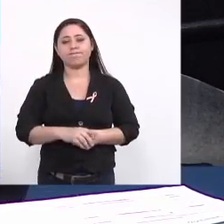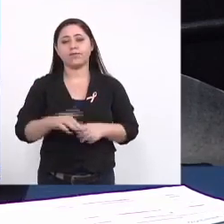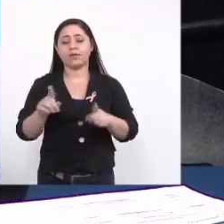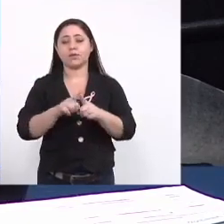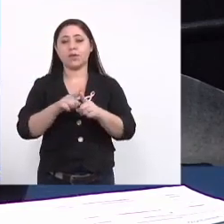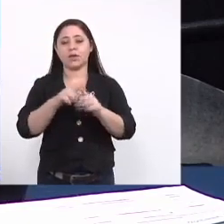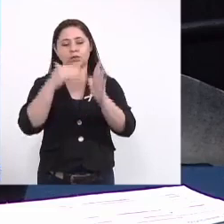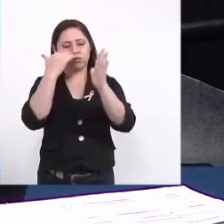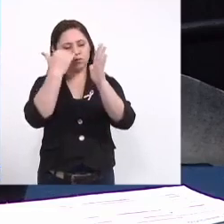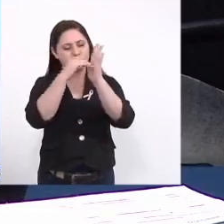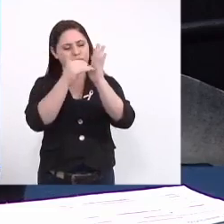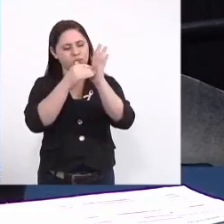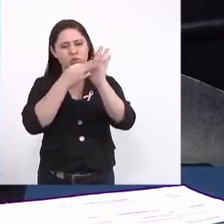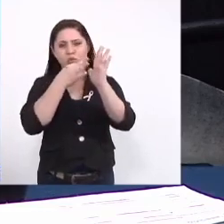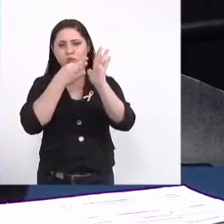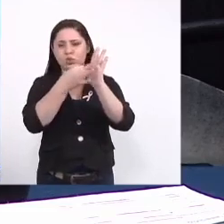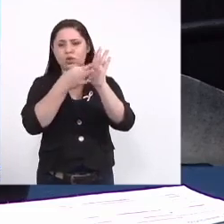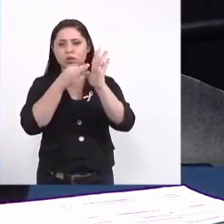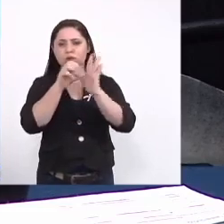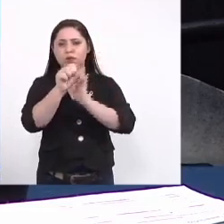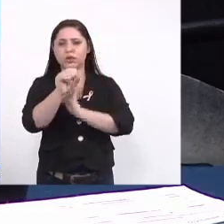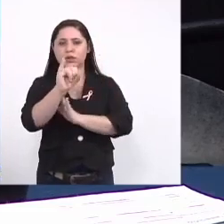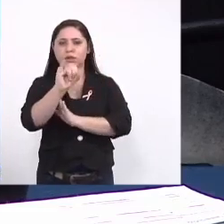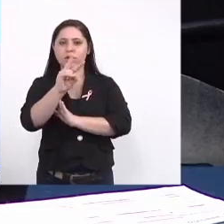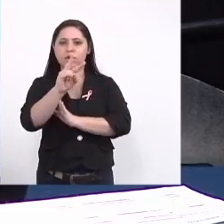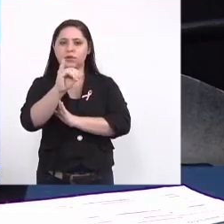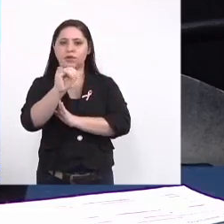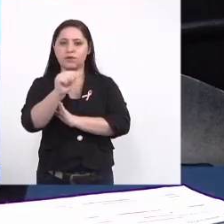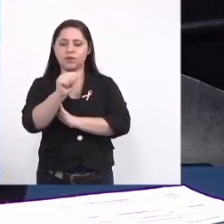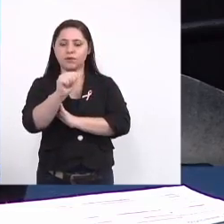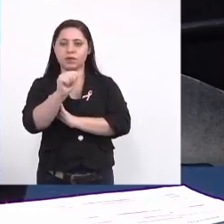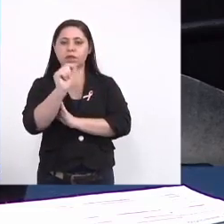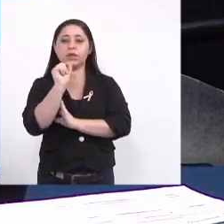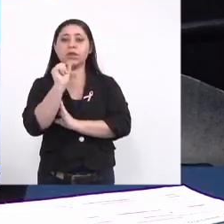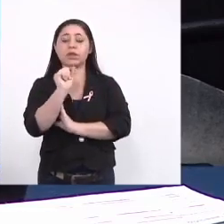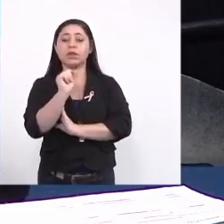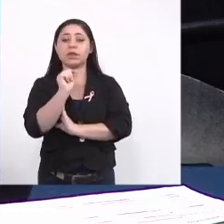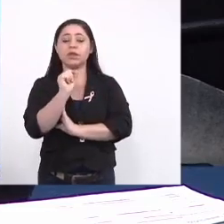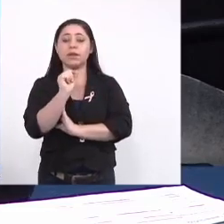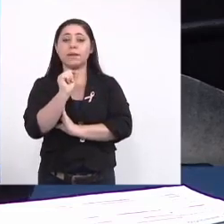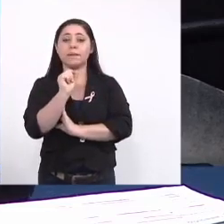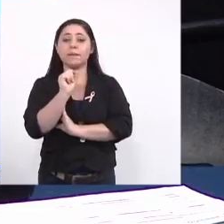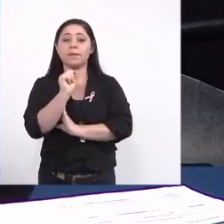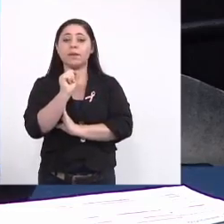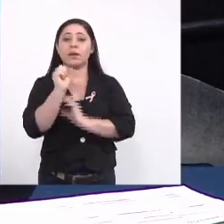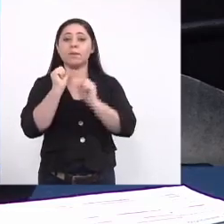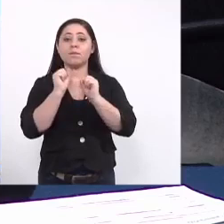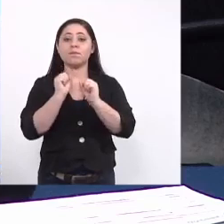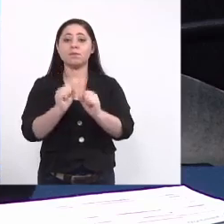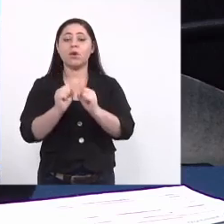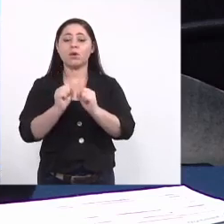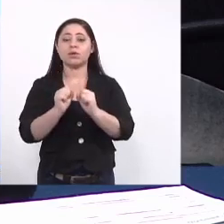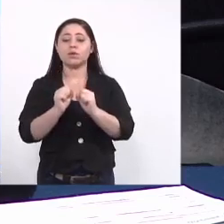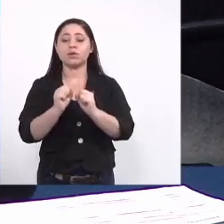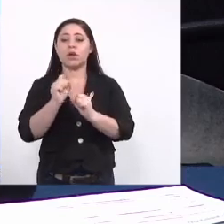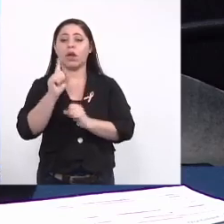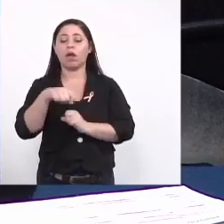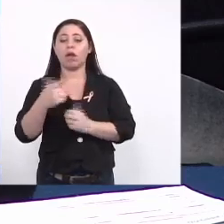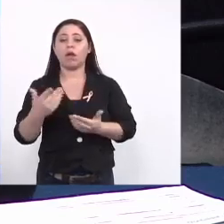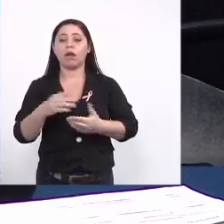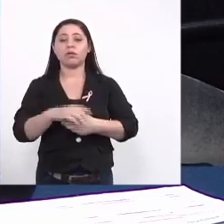encaminhamento aqui da Silvia para que nós possamos colocar